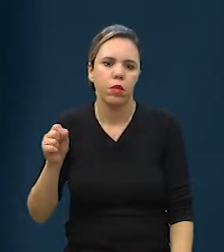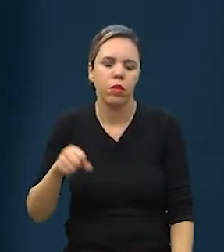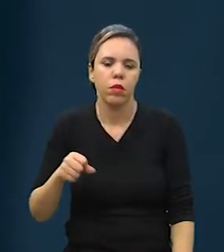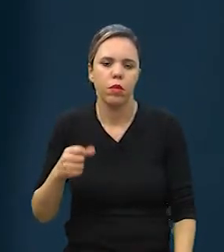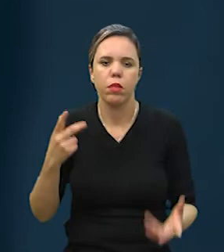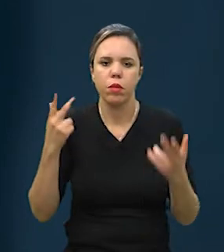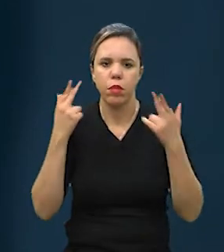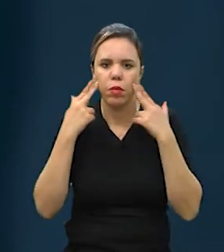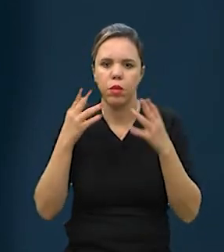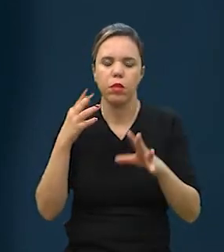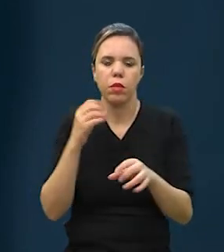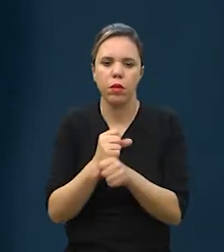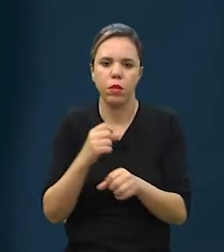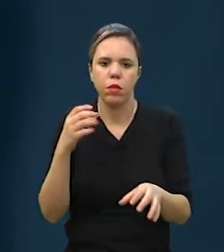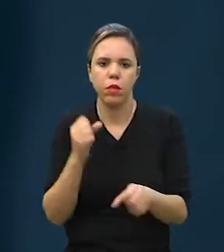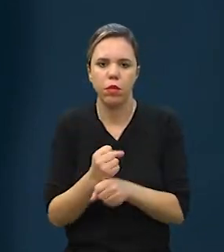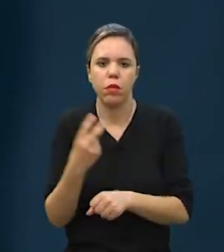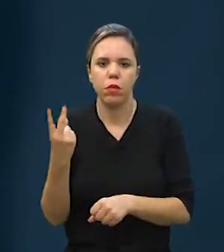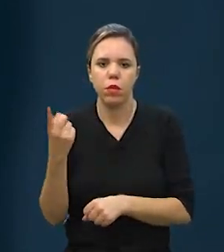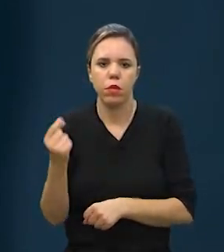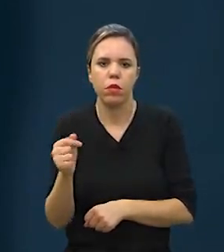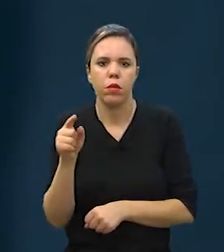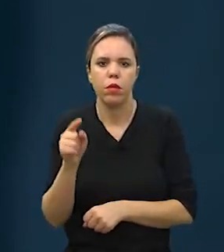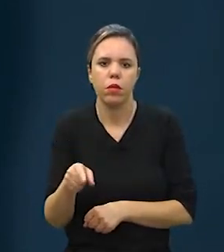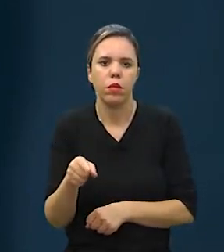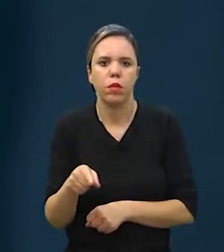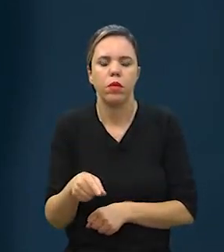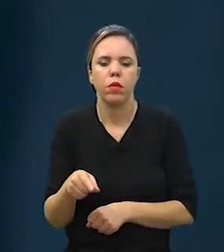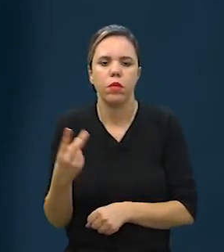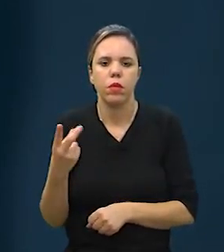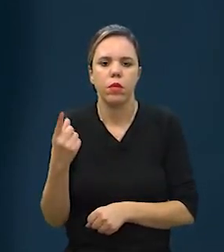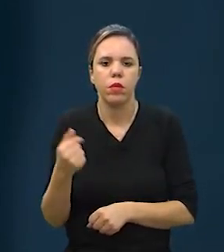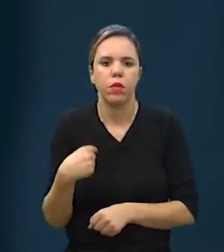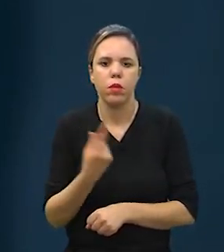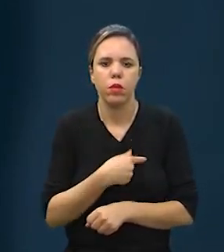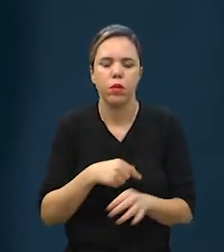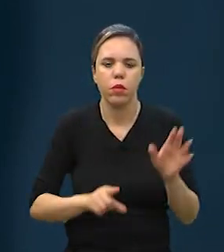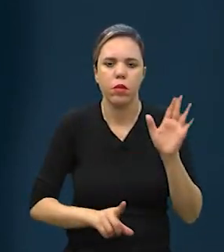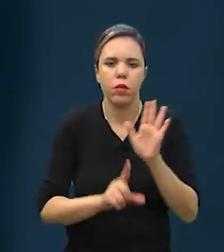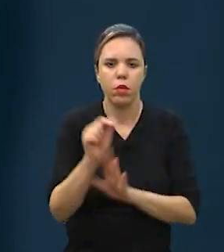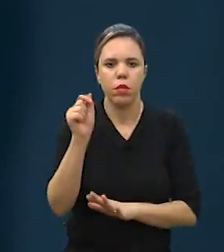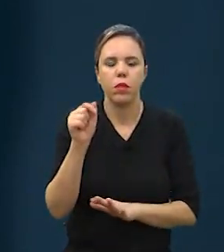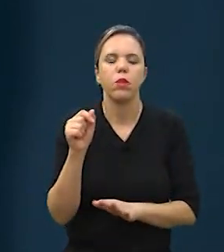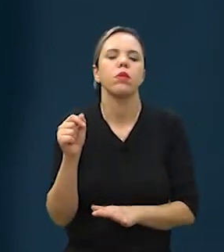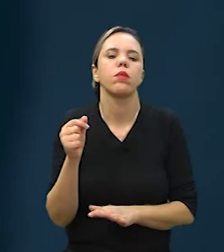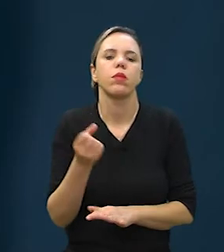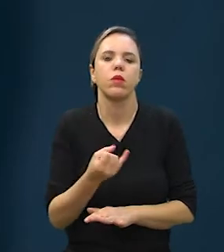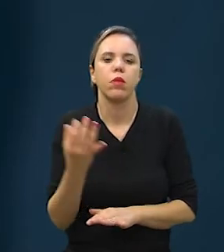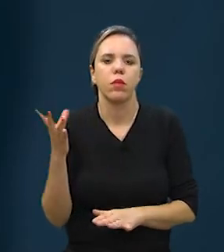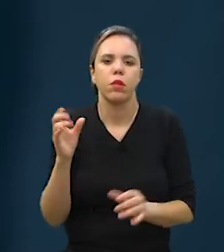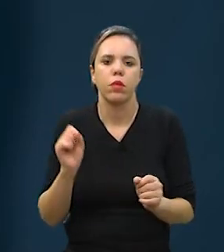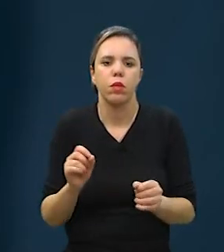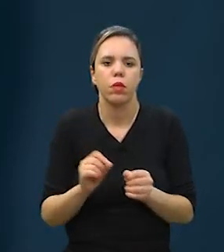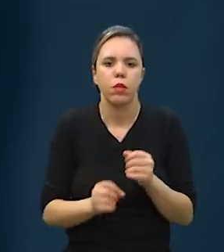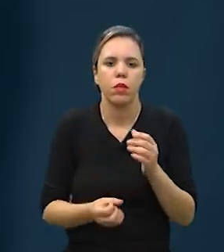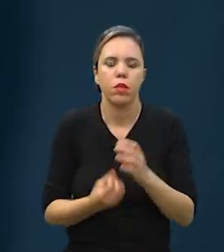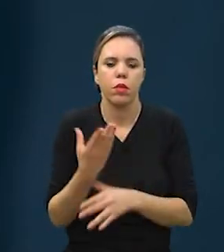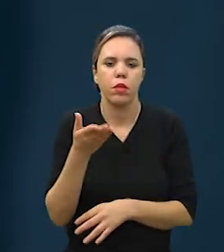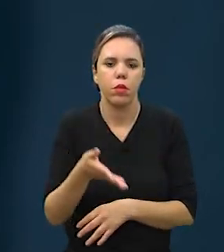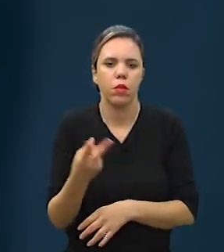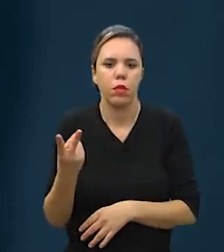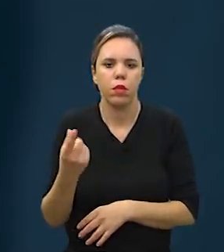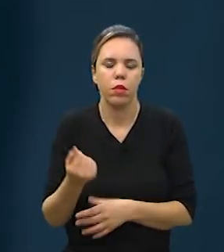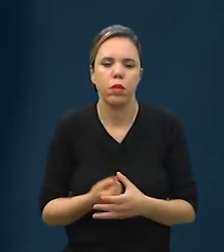sim, né? Normalmente a gente calcula o preço, o valor do nosso lucro e margem para poder